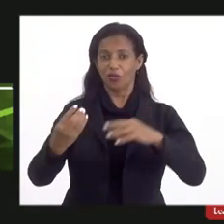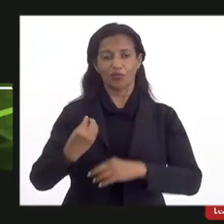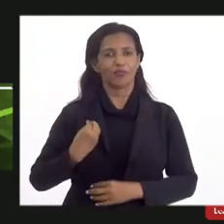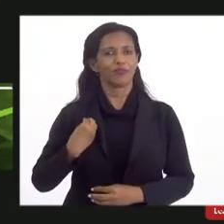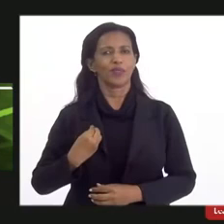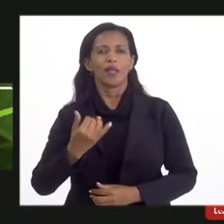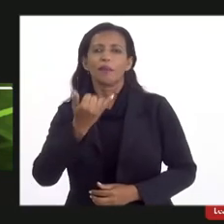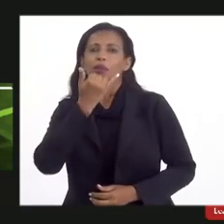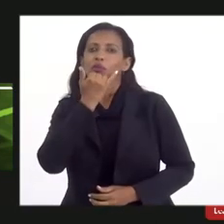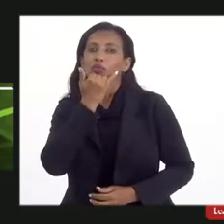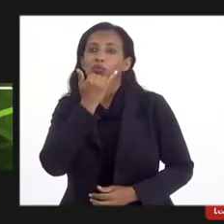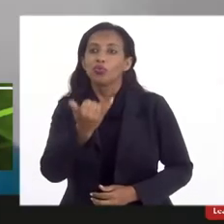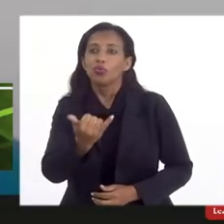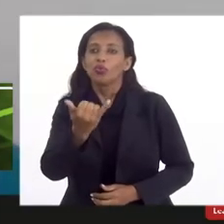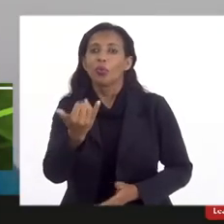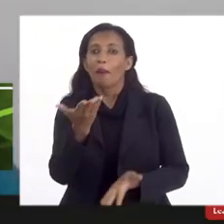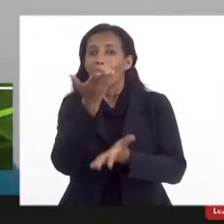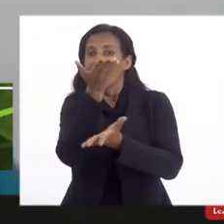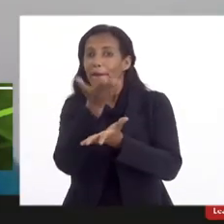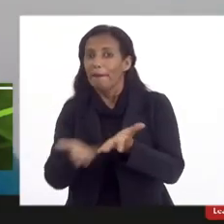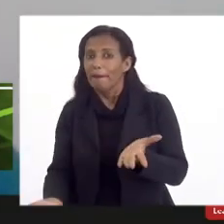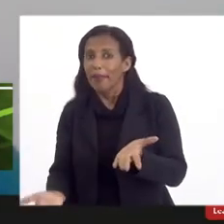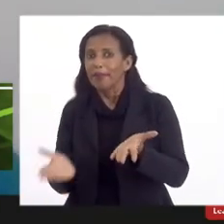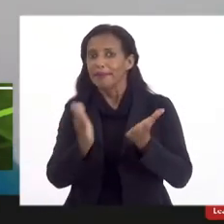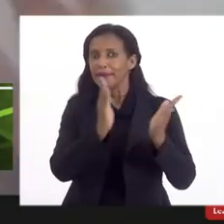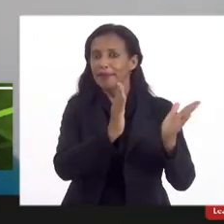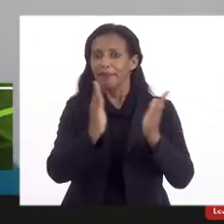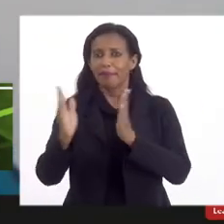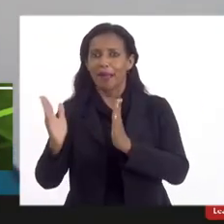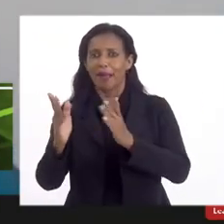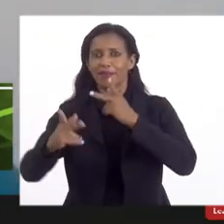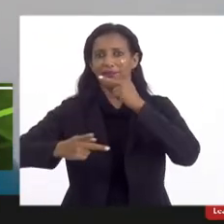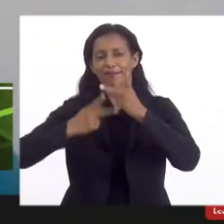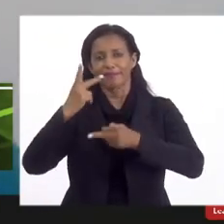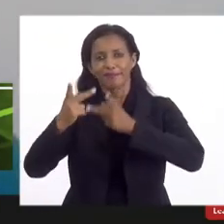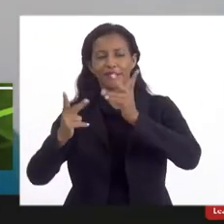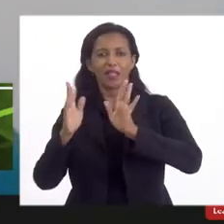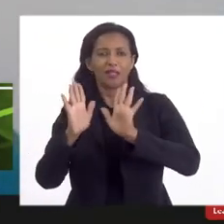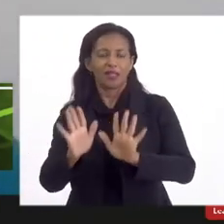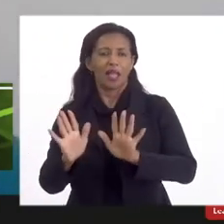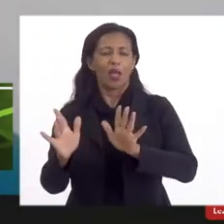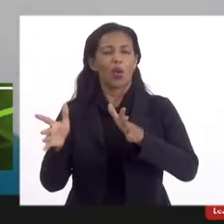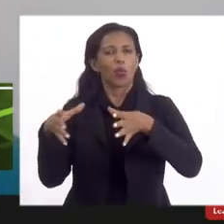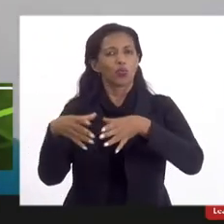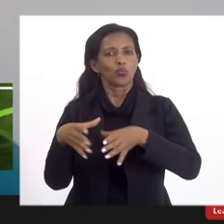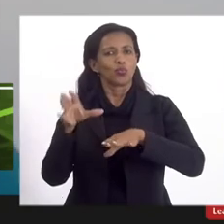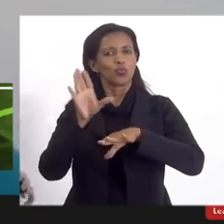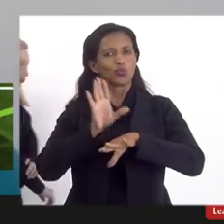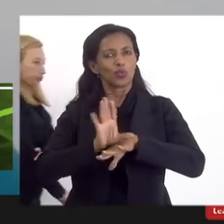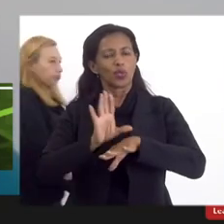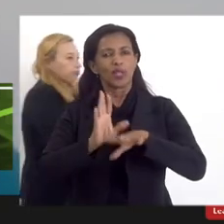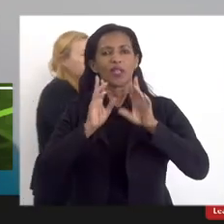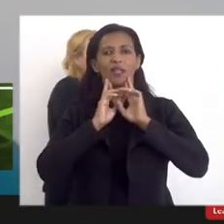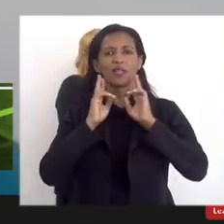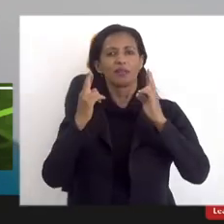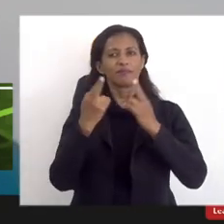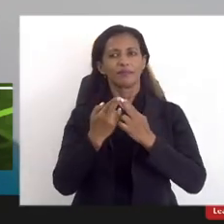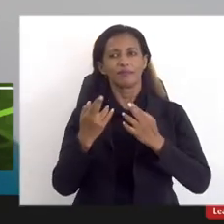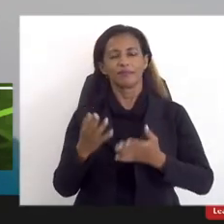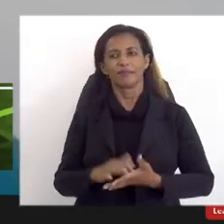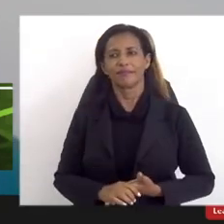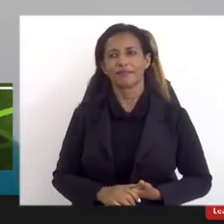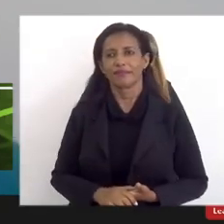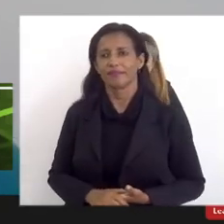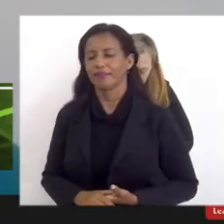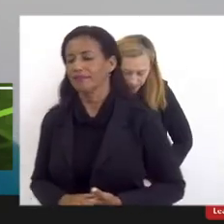eu peço desculpa por ter perdido boa parte das falas a gente estava o Conselho Estadual reunido em sessão ordinária hoje desde